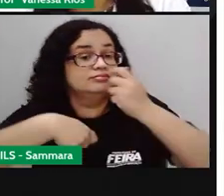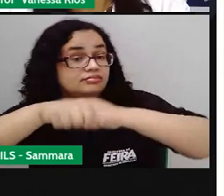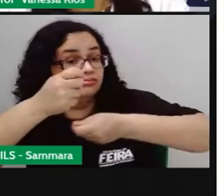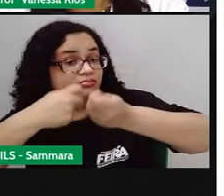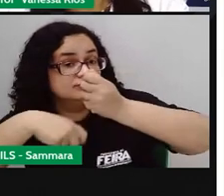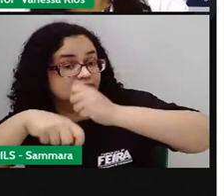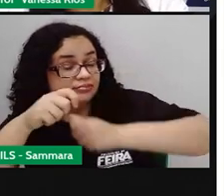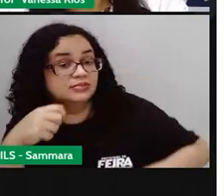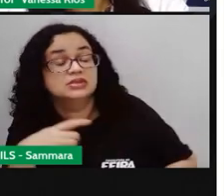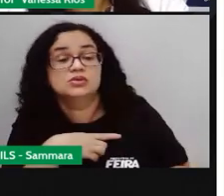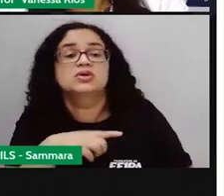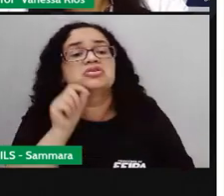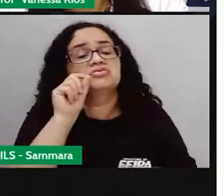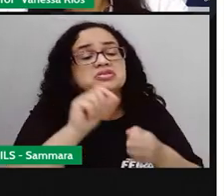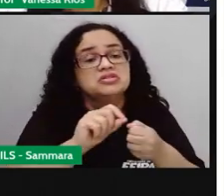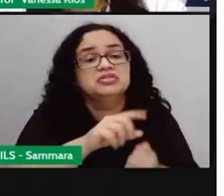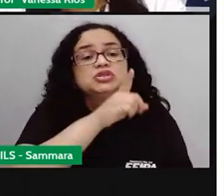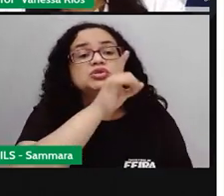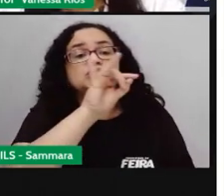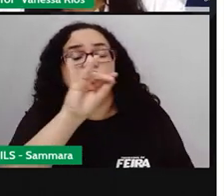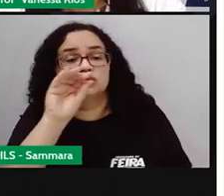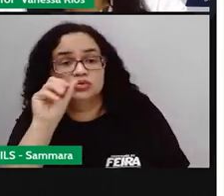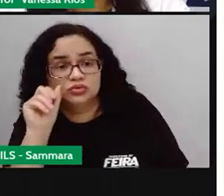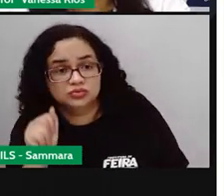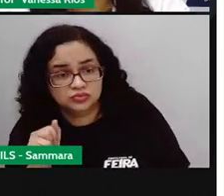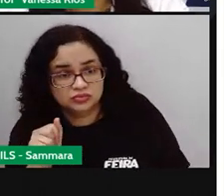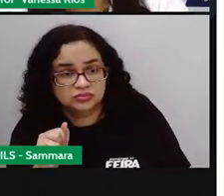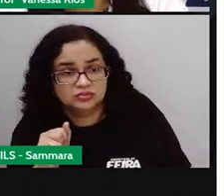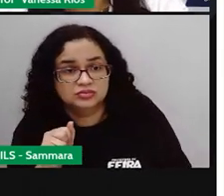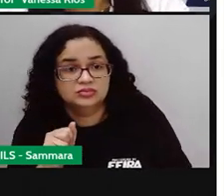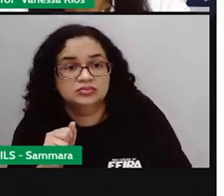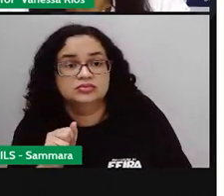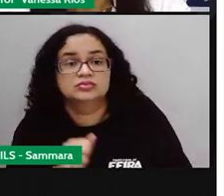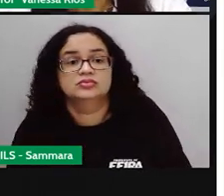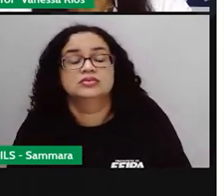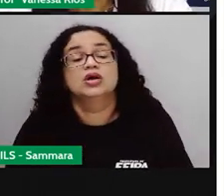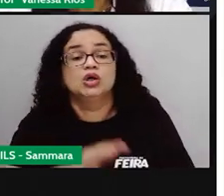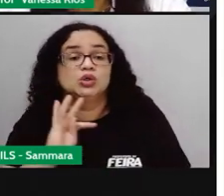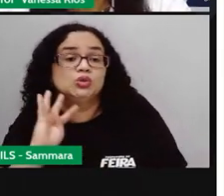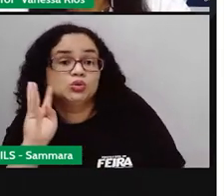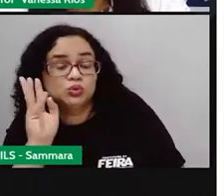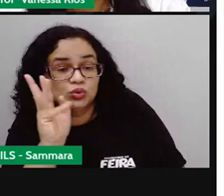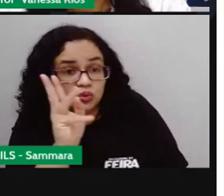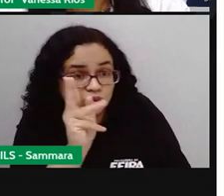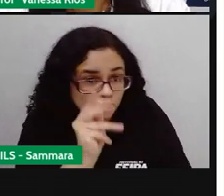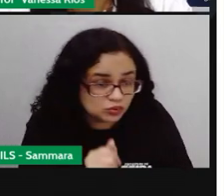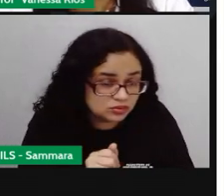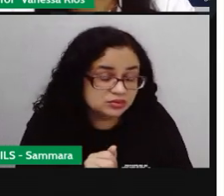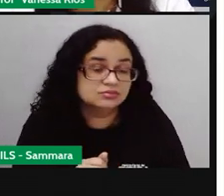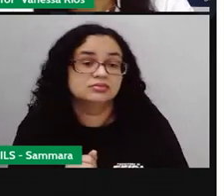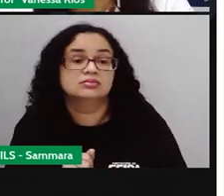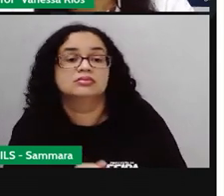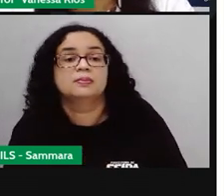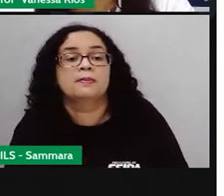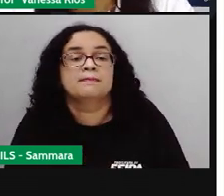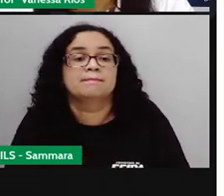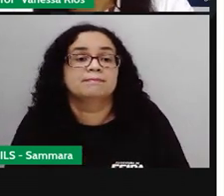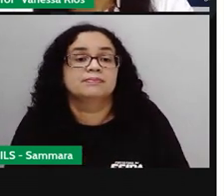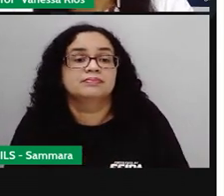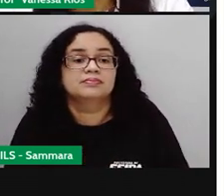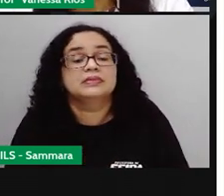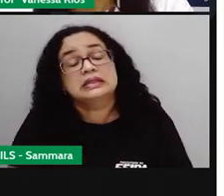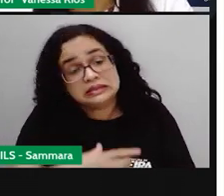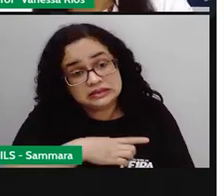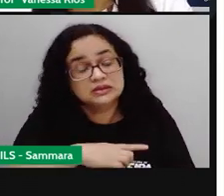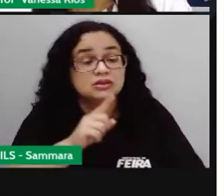as ações que você desenvolve durante o dia, elas sejam cumpridas, né? Elas sejam todas ali completas e você ganhe